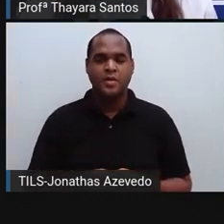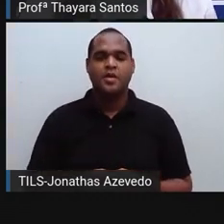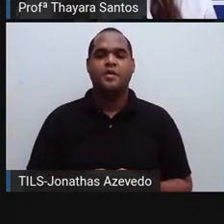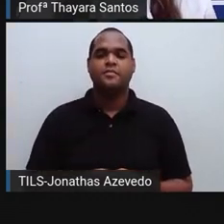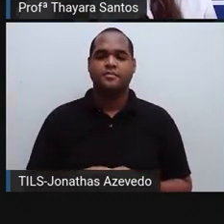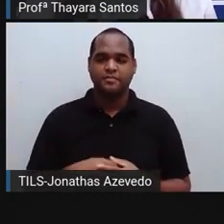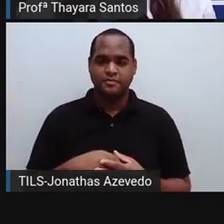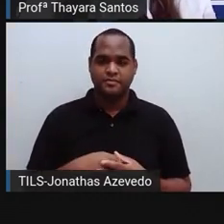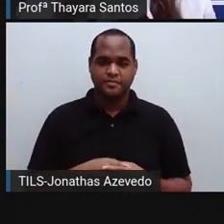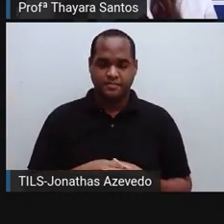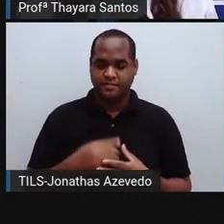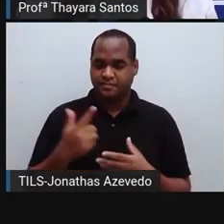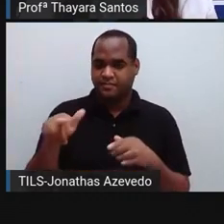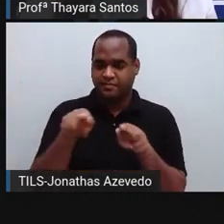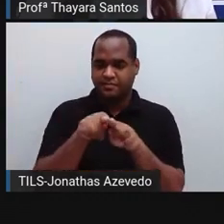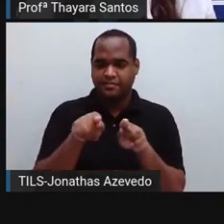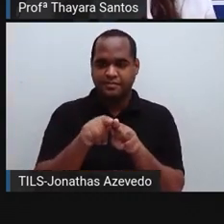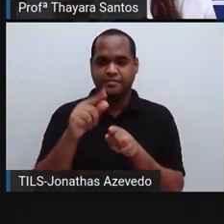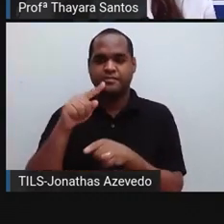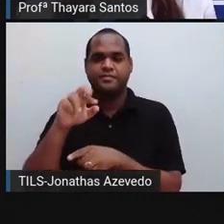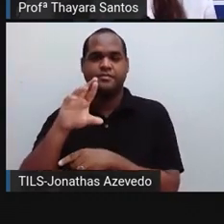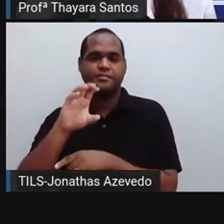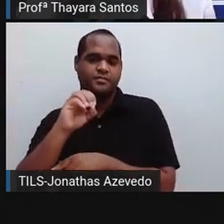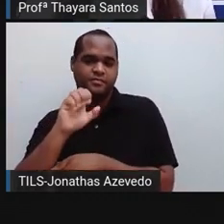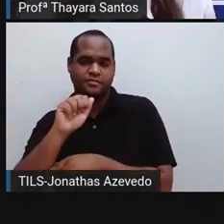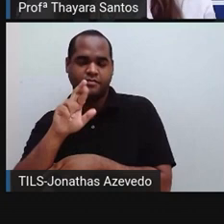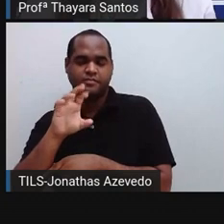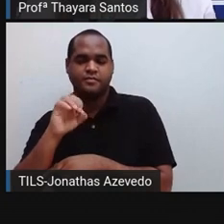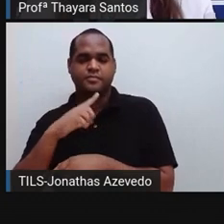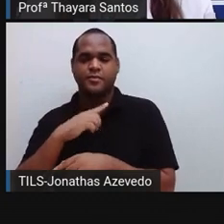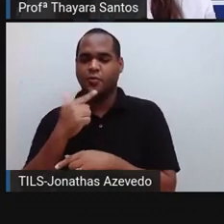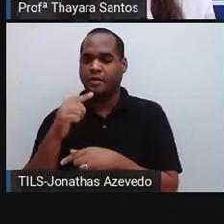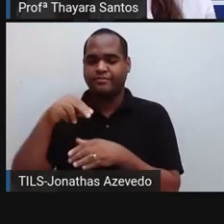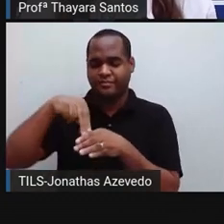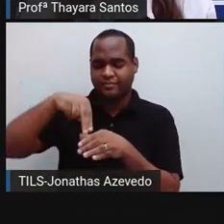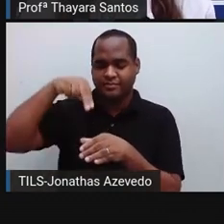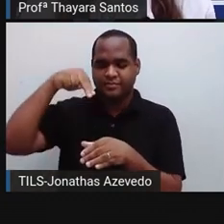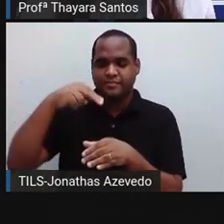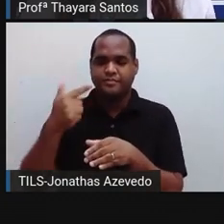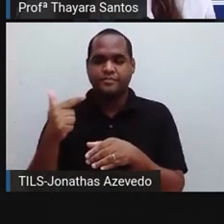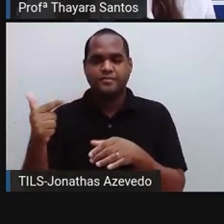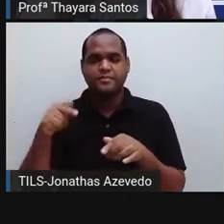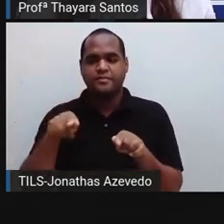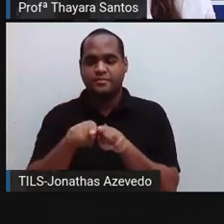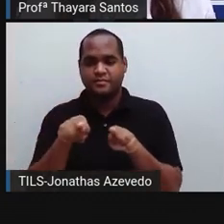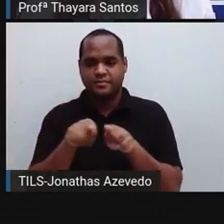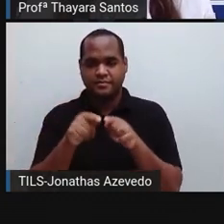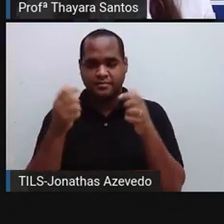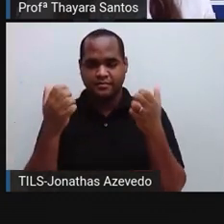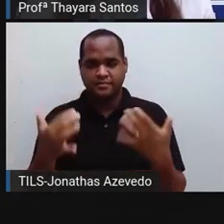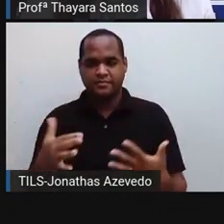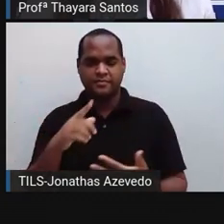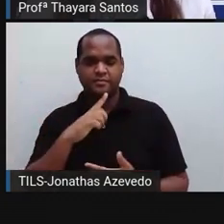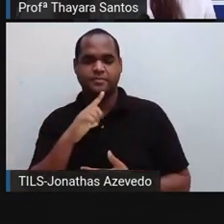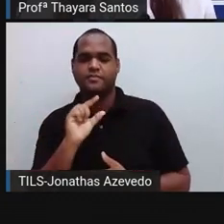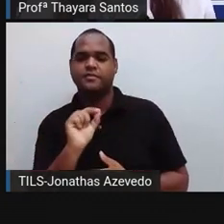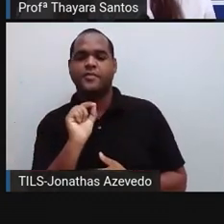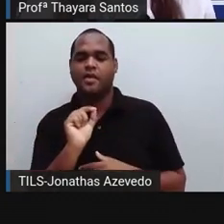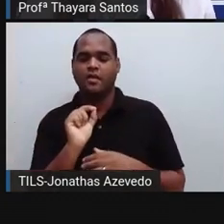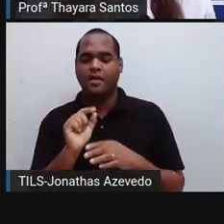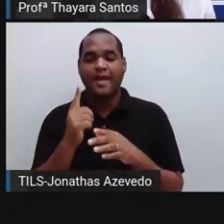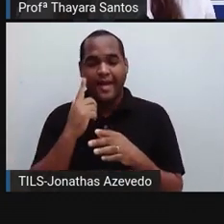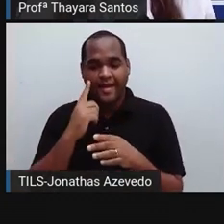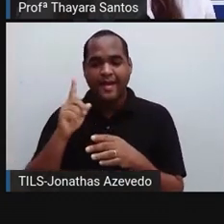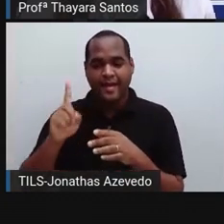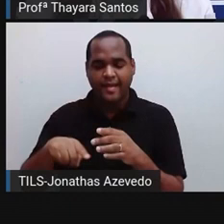uma célula. Elas são procariontes, quer dizer que elas não têm núcleo ali protegendo o material genético dela. E